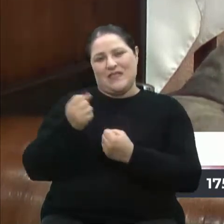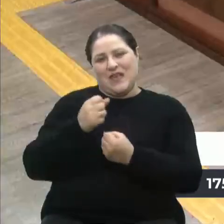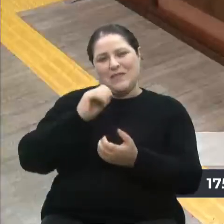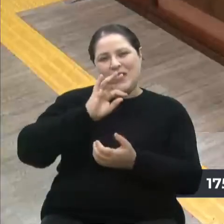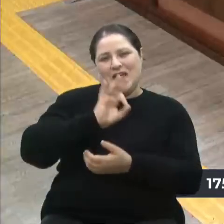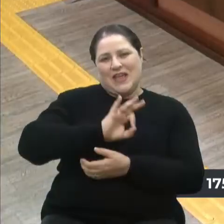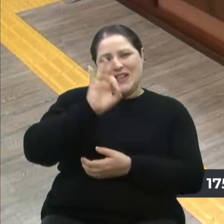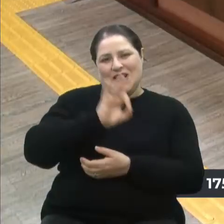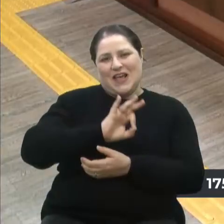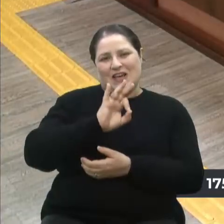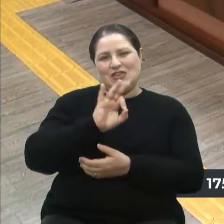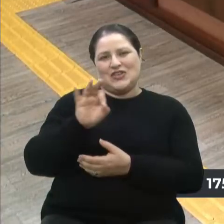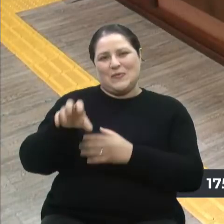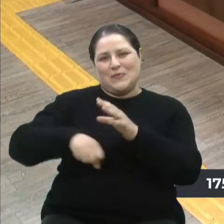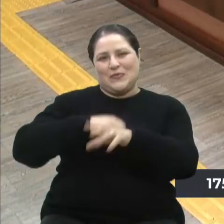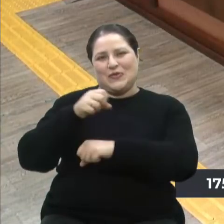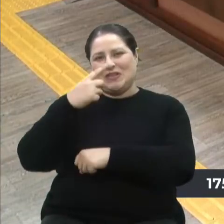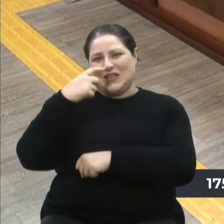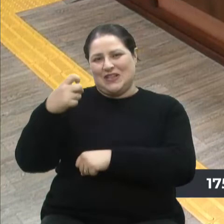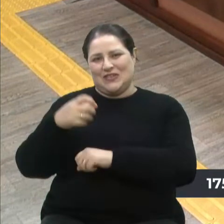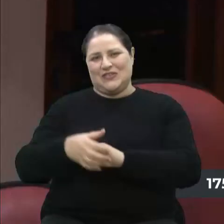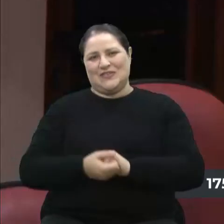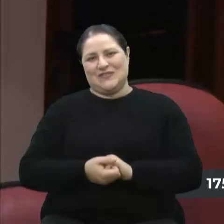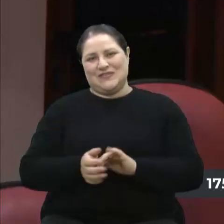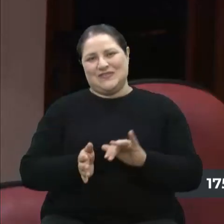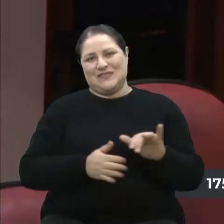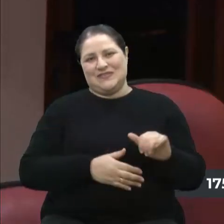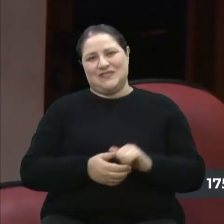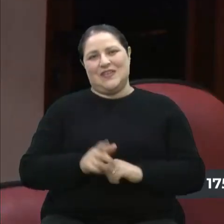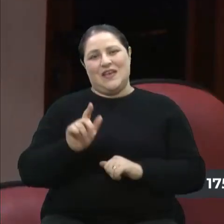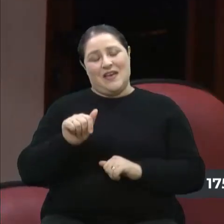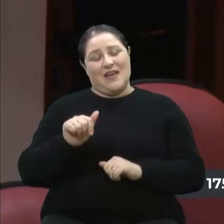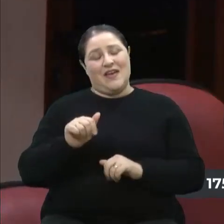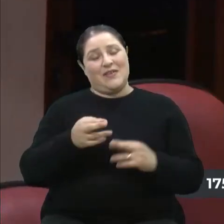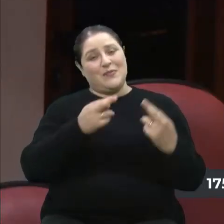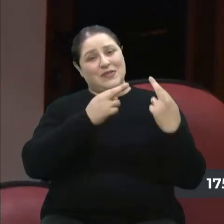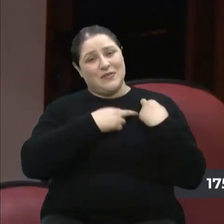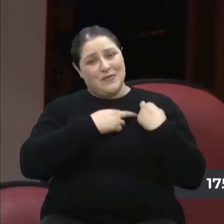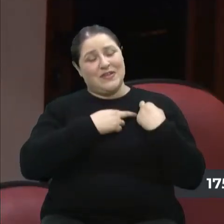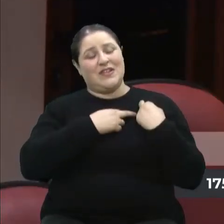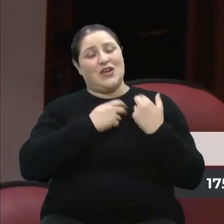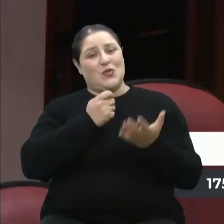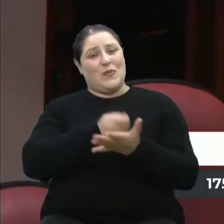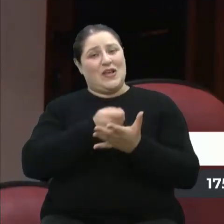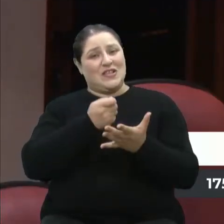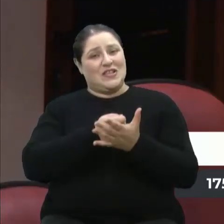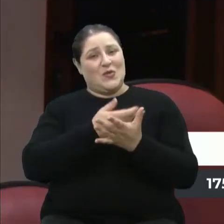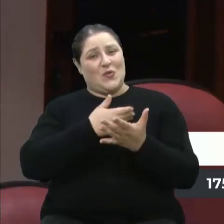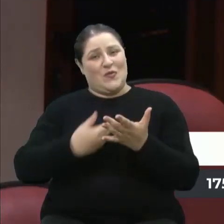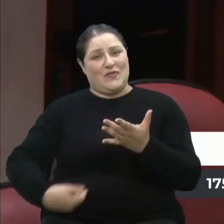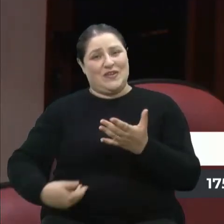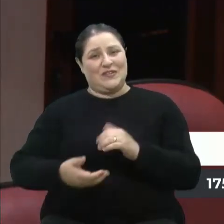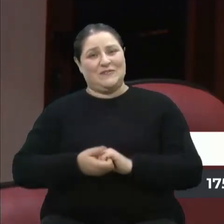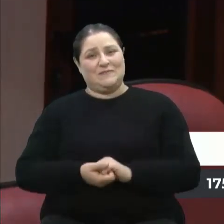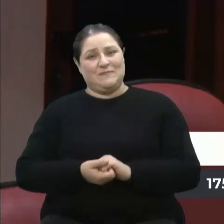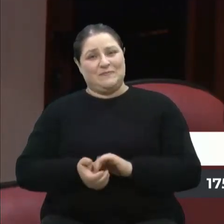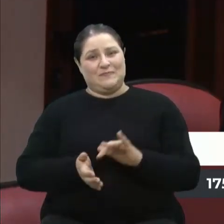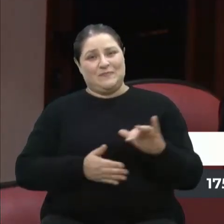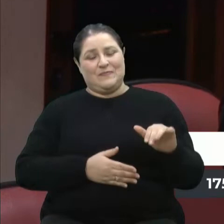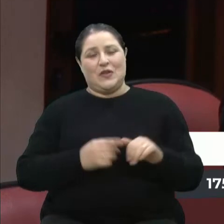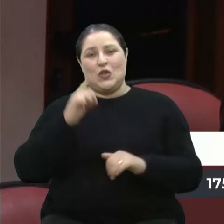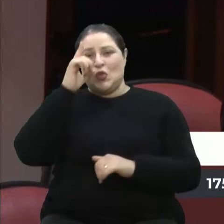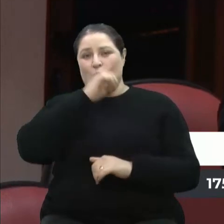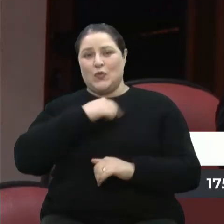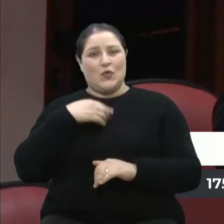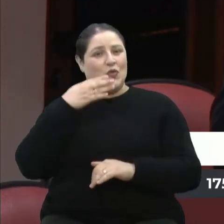certeza, um ganha-ganha não é nada mais que uma obrigação do poder público. E só para... Eu, domingo, não fui na